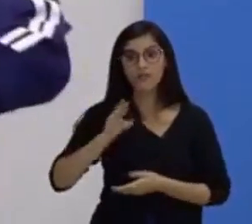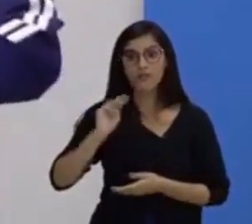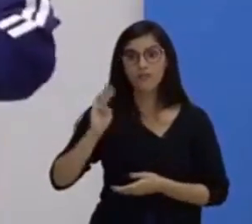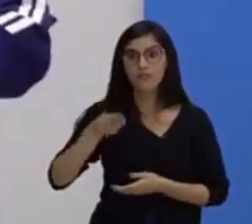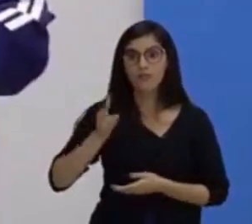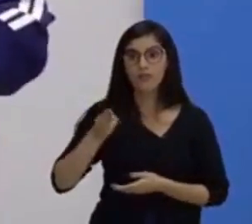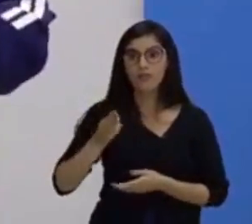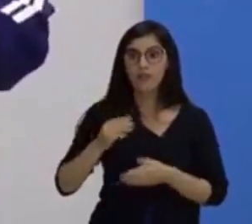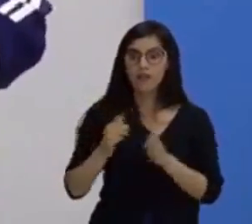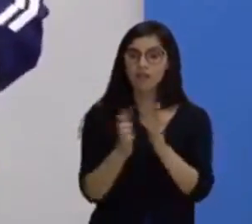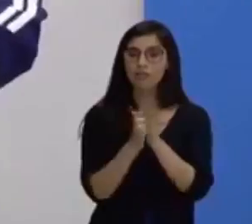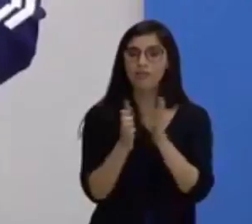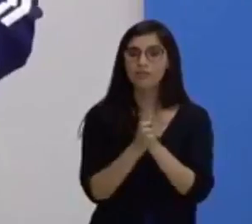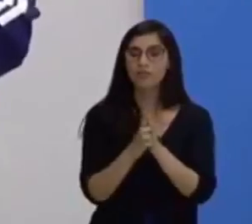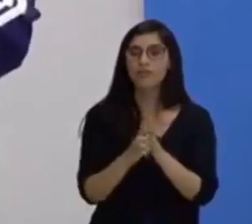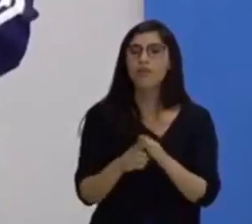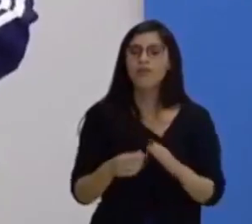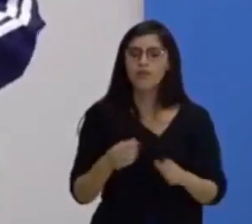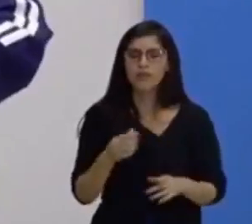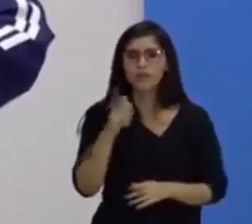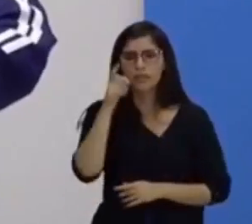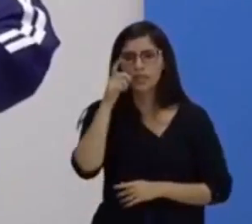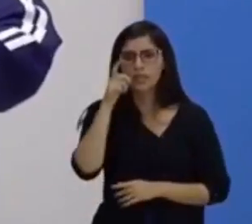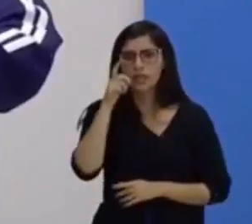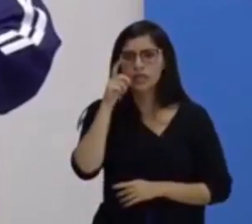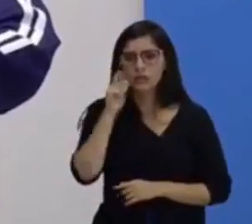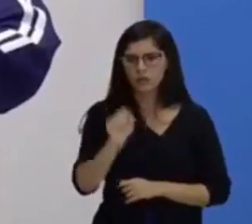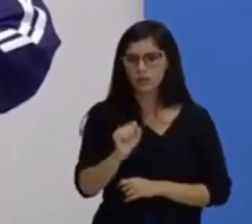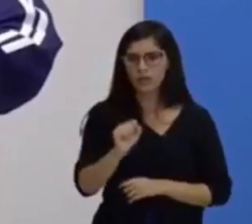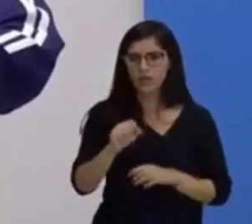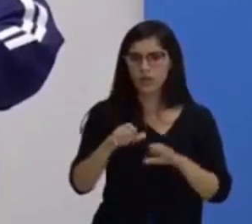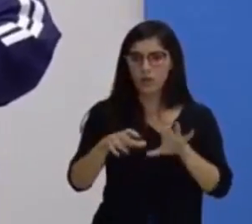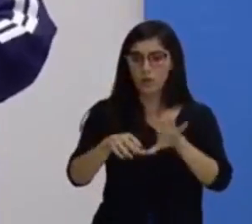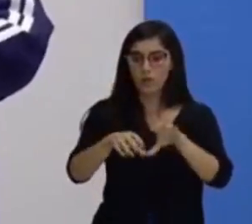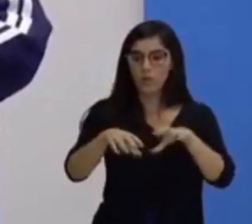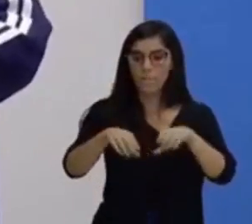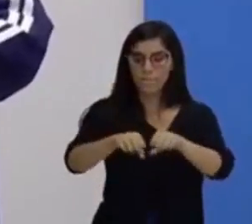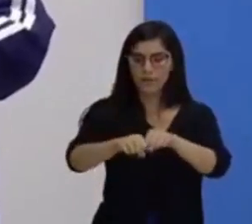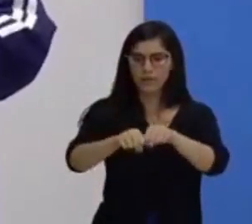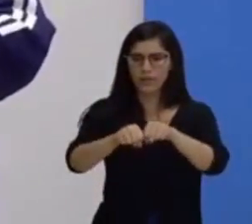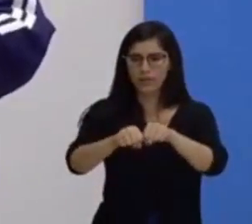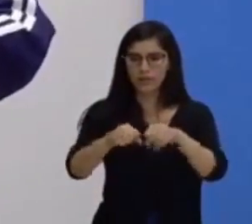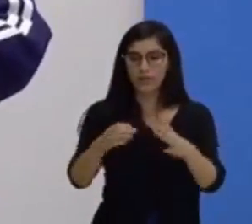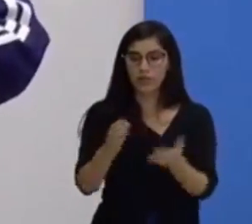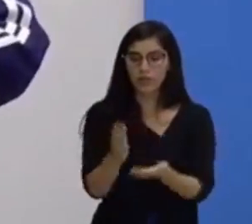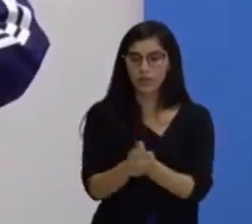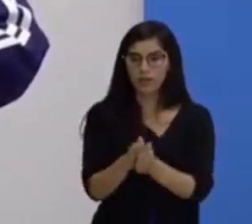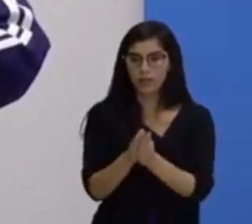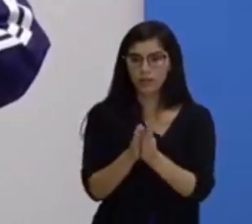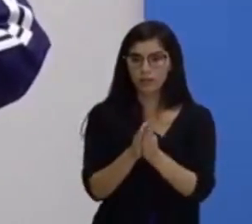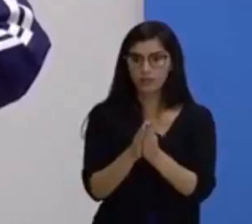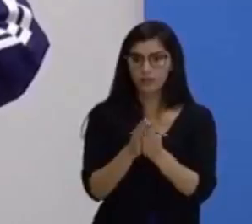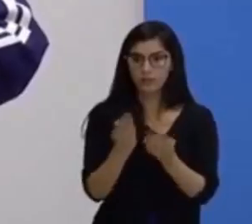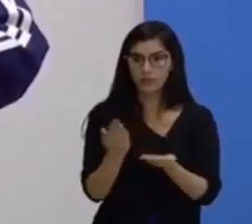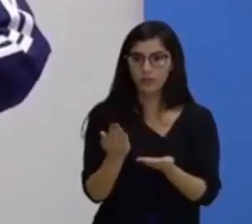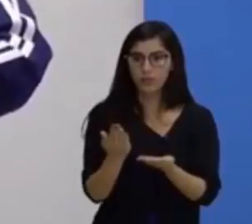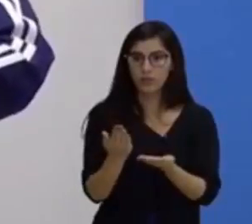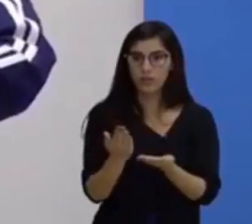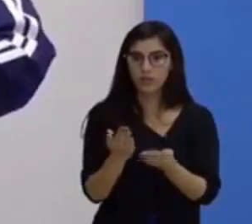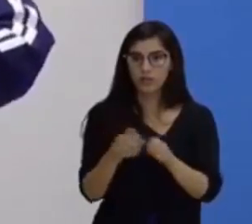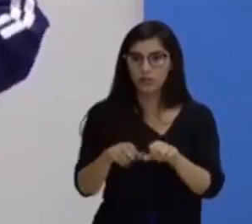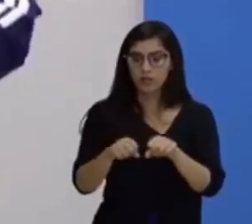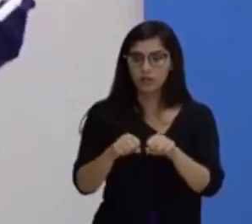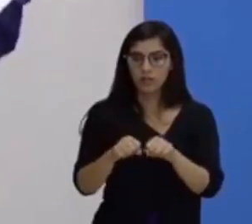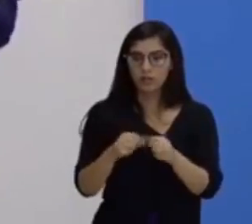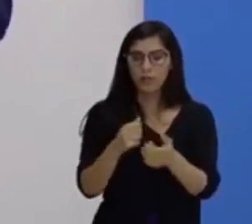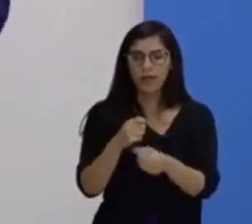consegue, eu vou tentar pegar este livro e você tenta fazer isso. Não faça isso no seu dia a dia. Mas é só